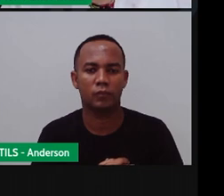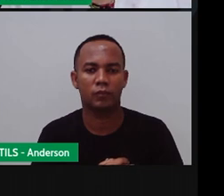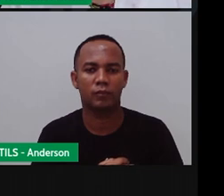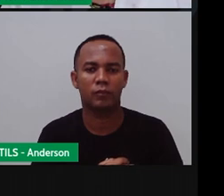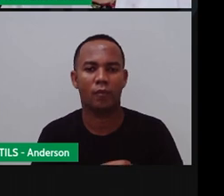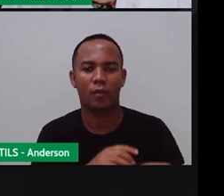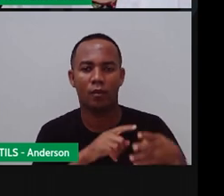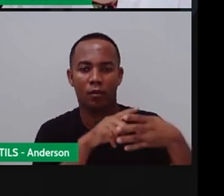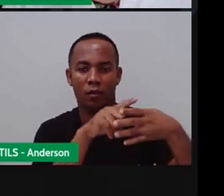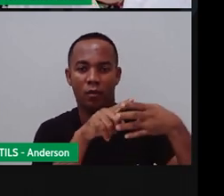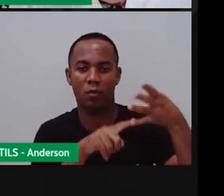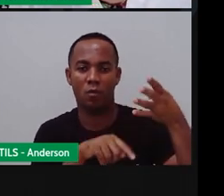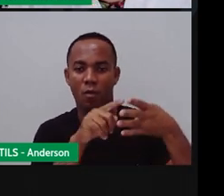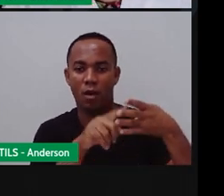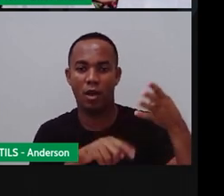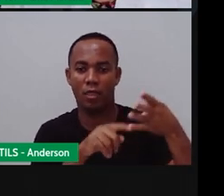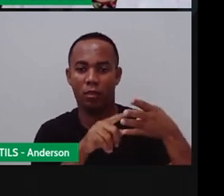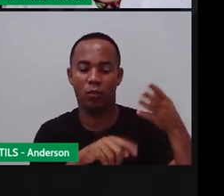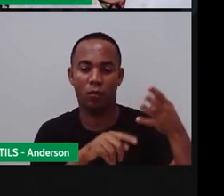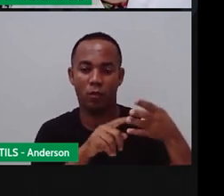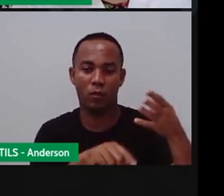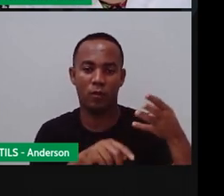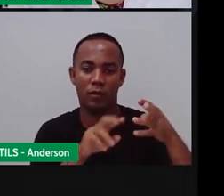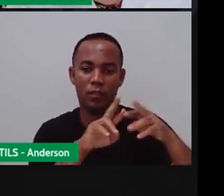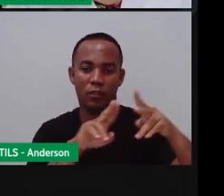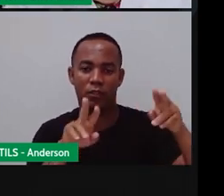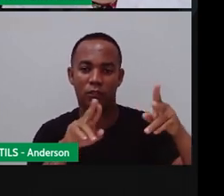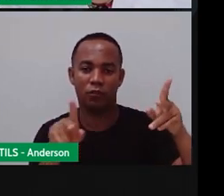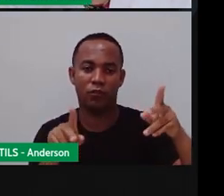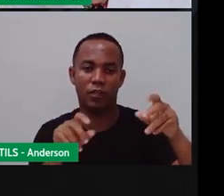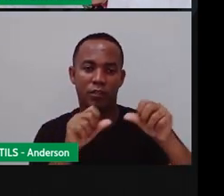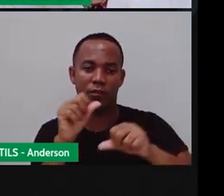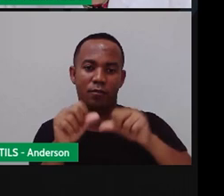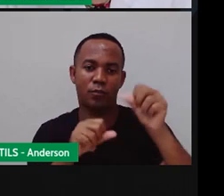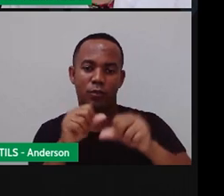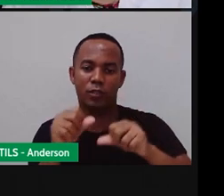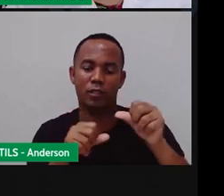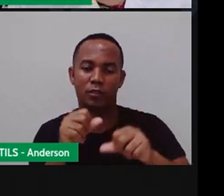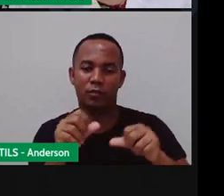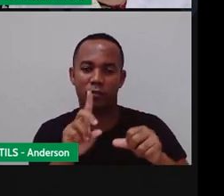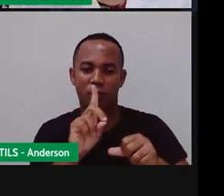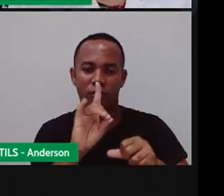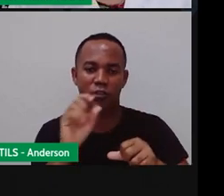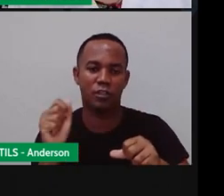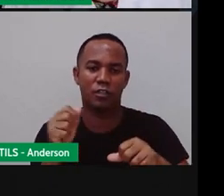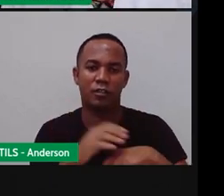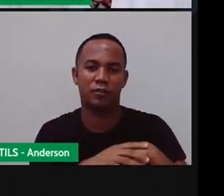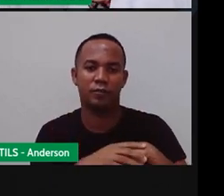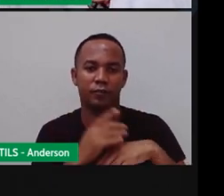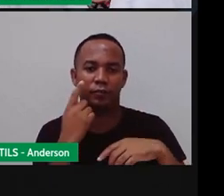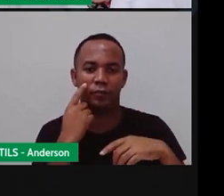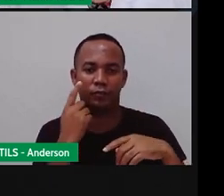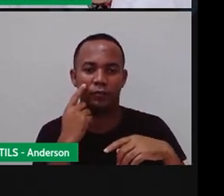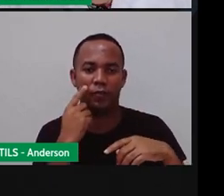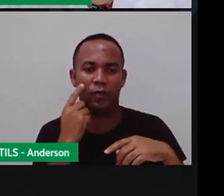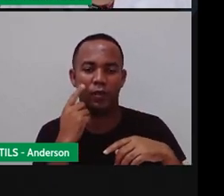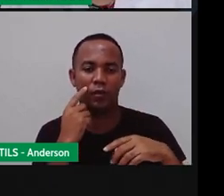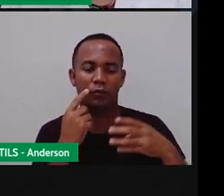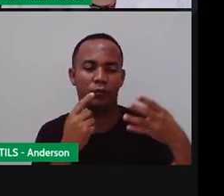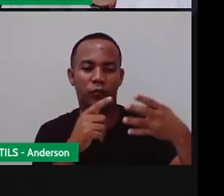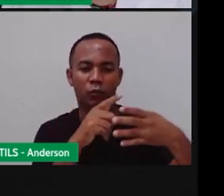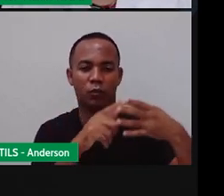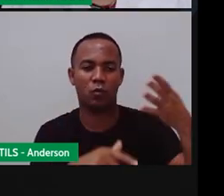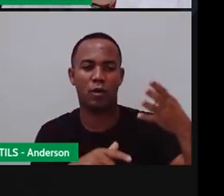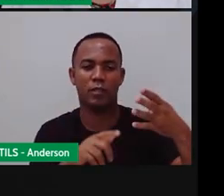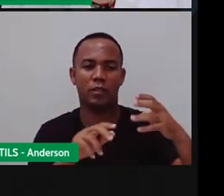Se a primavera é calmaria Tranquilidade é uma quimera As quatro estações do